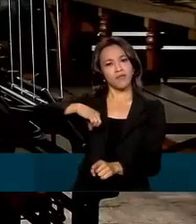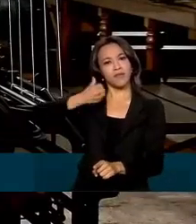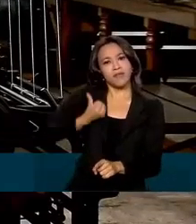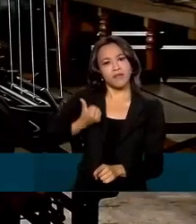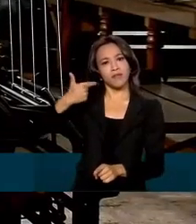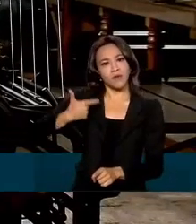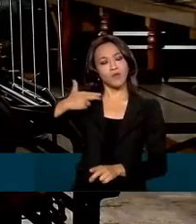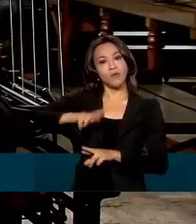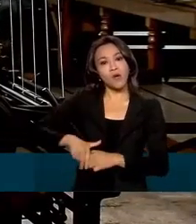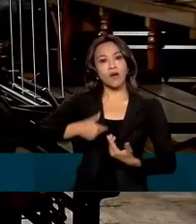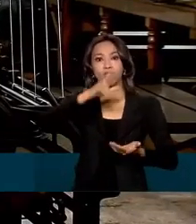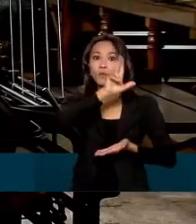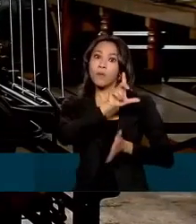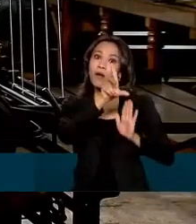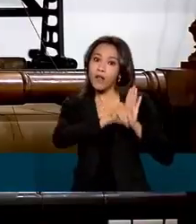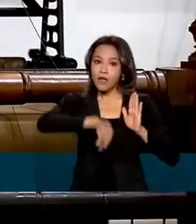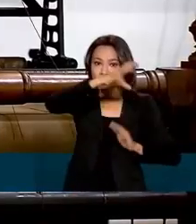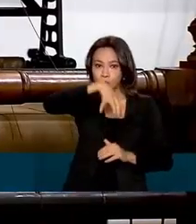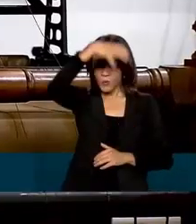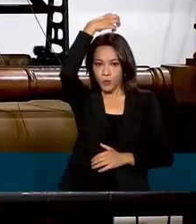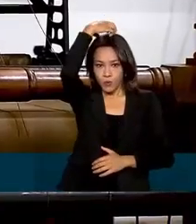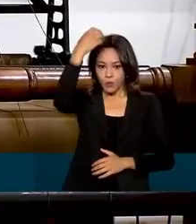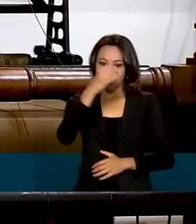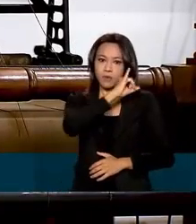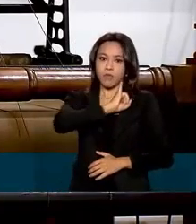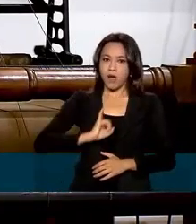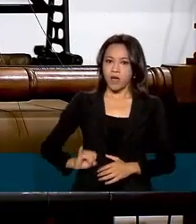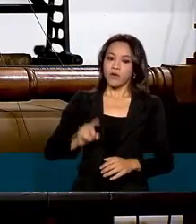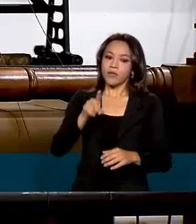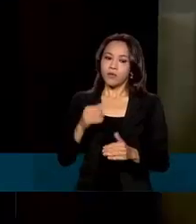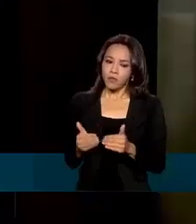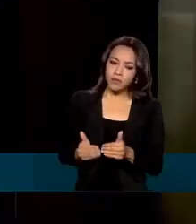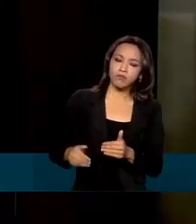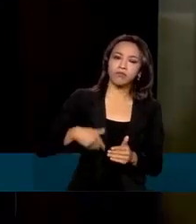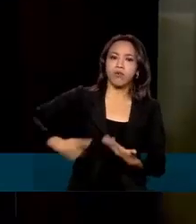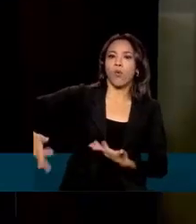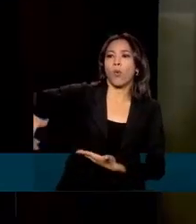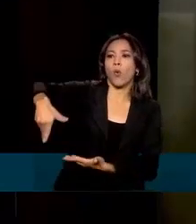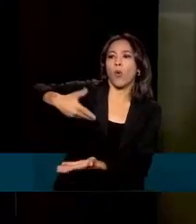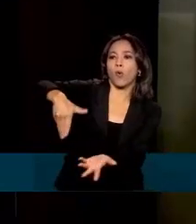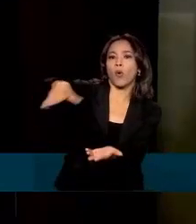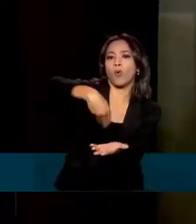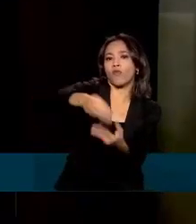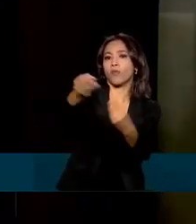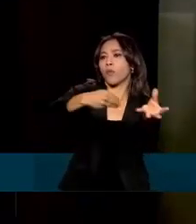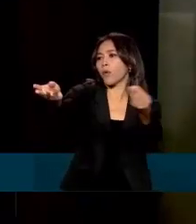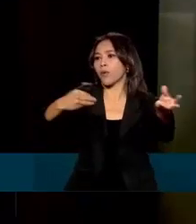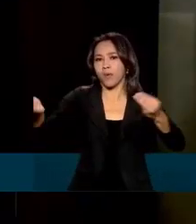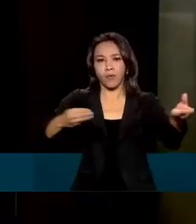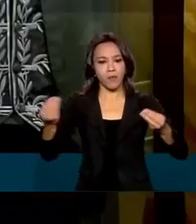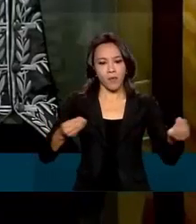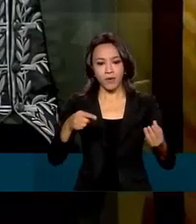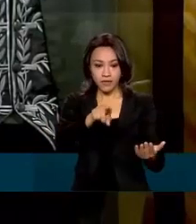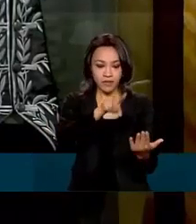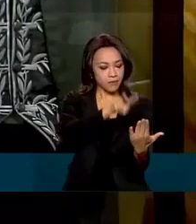meio de uma lei imperial E a primeira edição circulou no dia 1º de outubro De lá para cá, o país acompanhou pelo